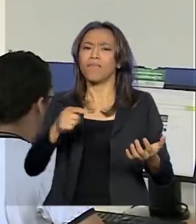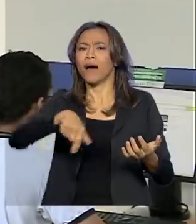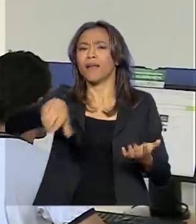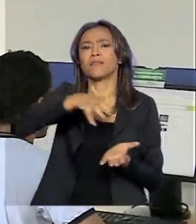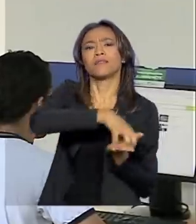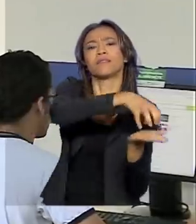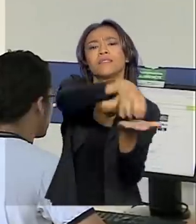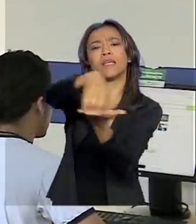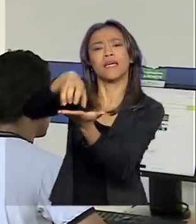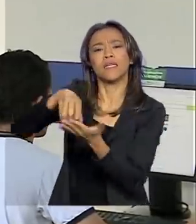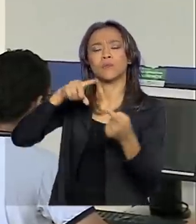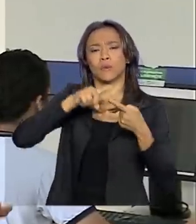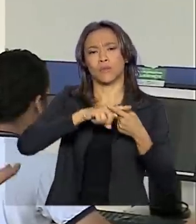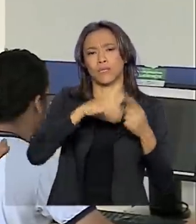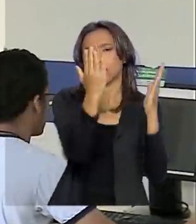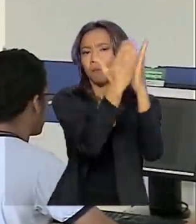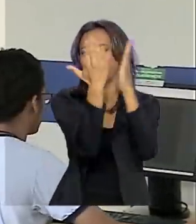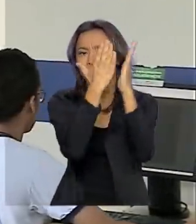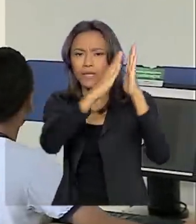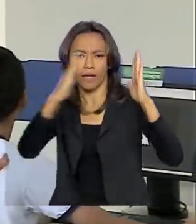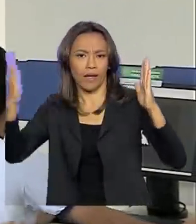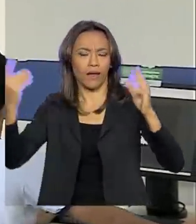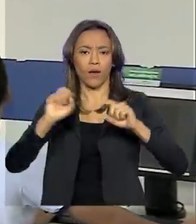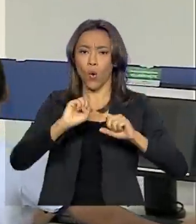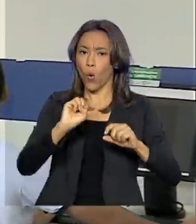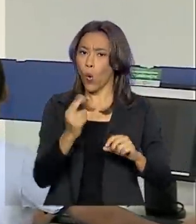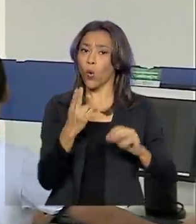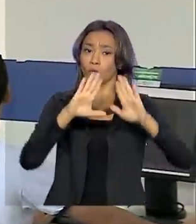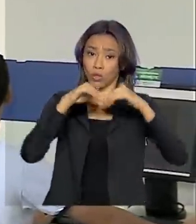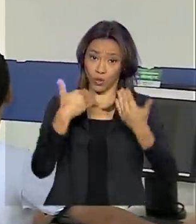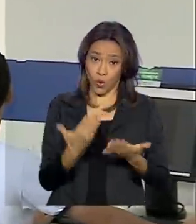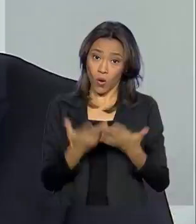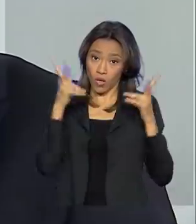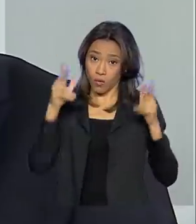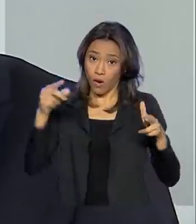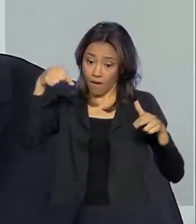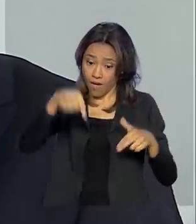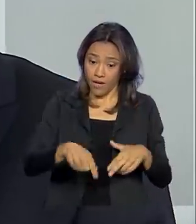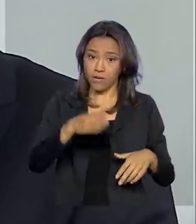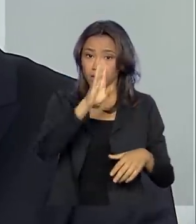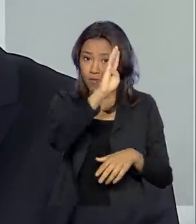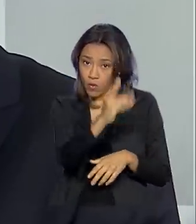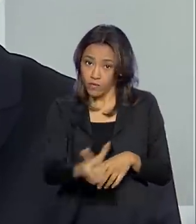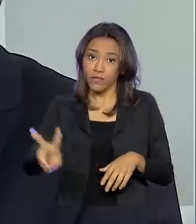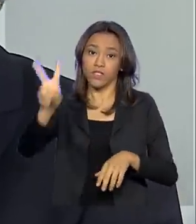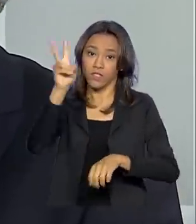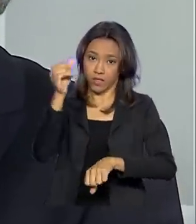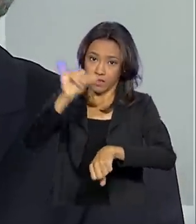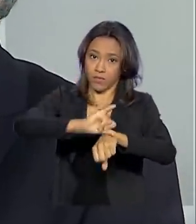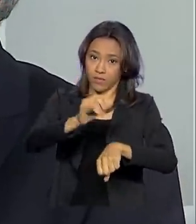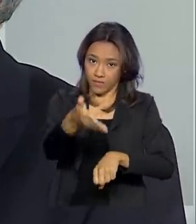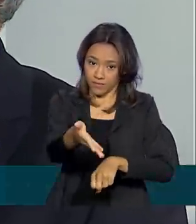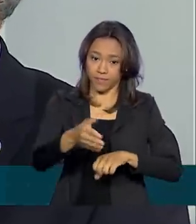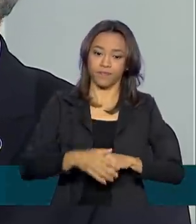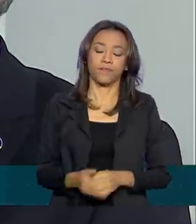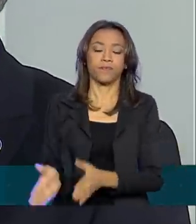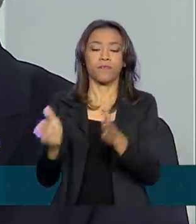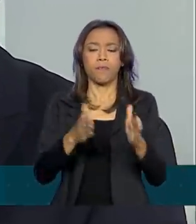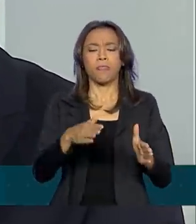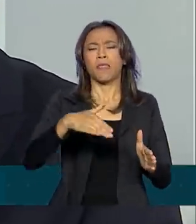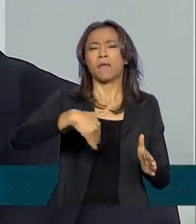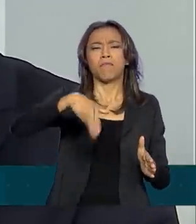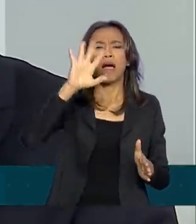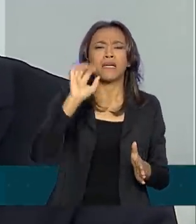telecentros, bibliotecas ou escolas como esta, em Boa Vista. Esse ano, distribuímos mais de 1.300